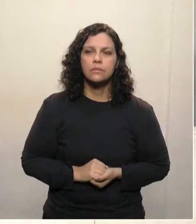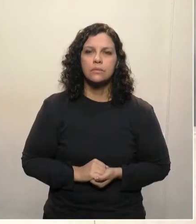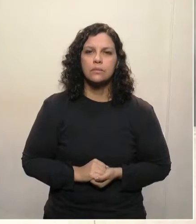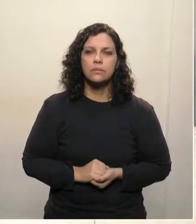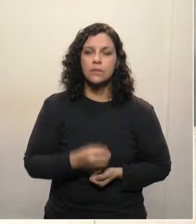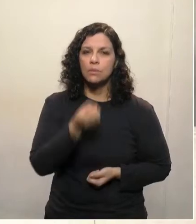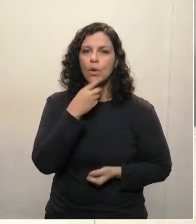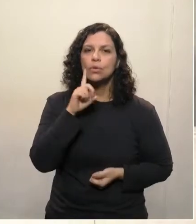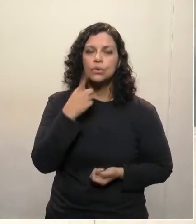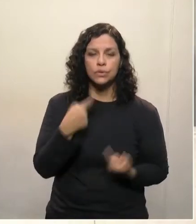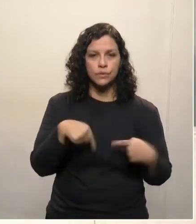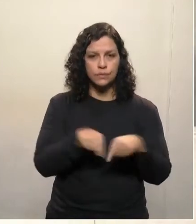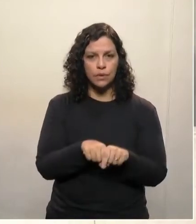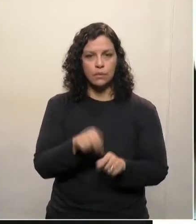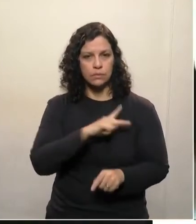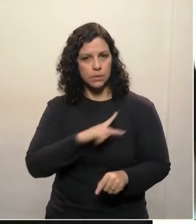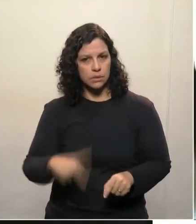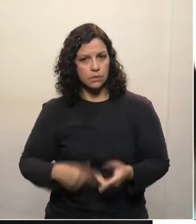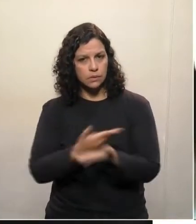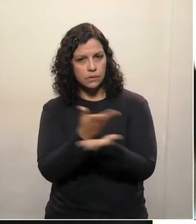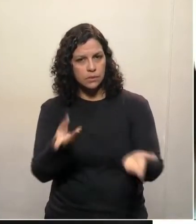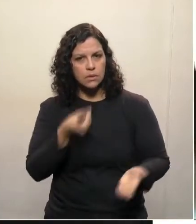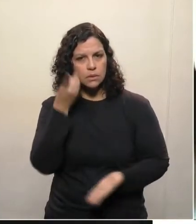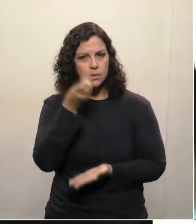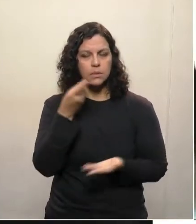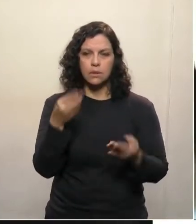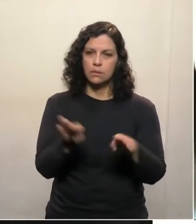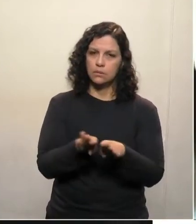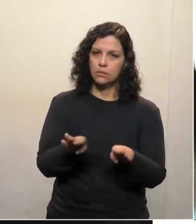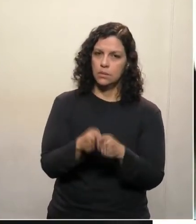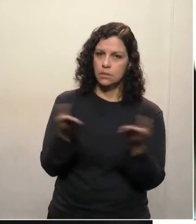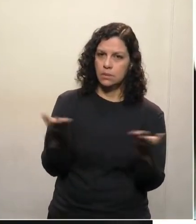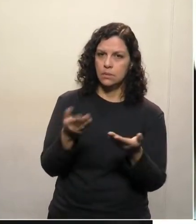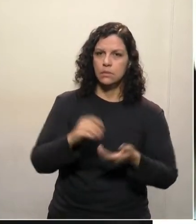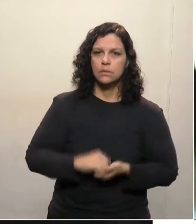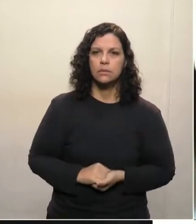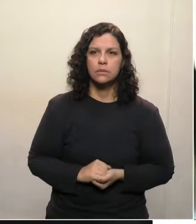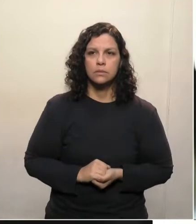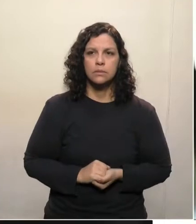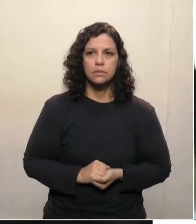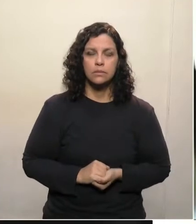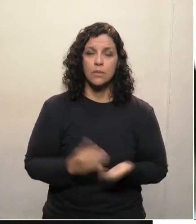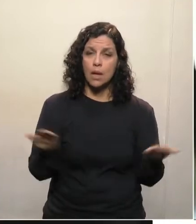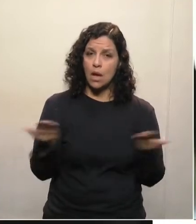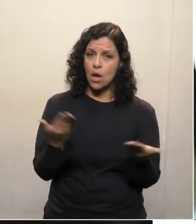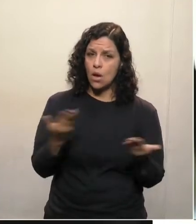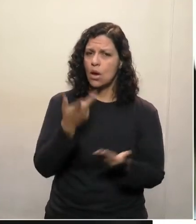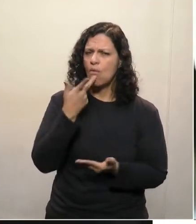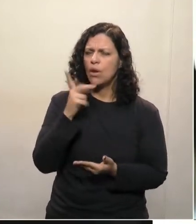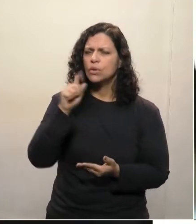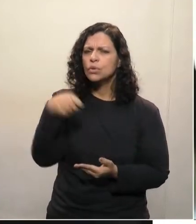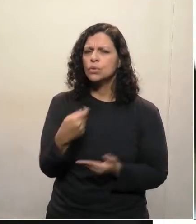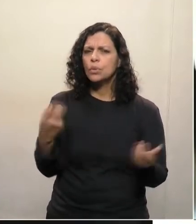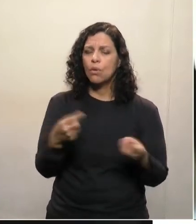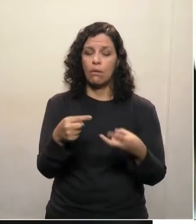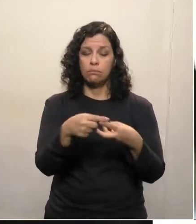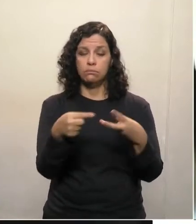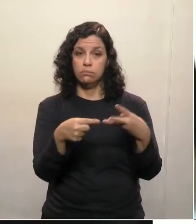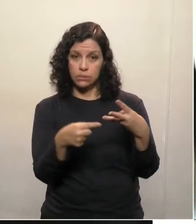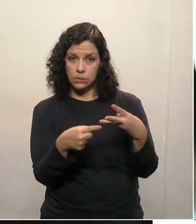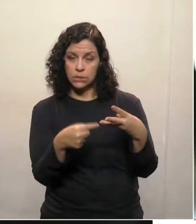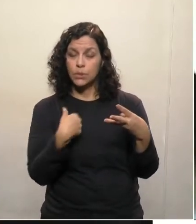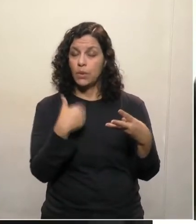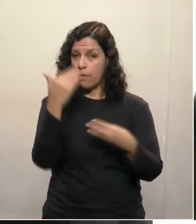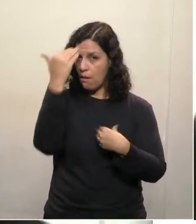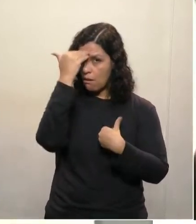Bom dia mais uma vez, senhor presidente, senhores deputados, senhoras deputadas. Antes de eu iniciar aqui uma breve fala sobre três assuntos, eu quero